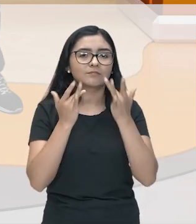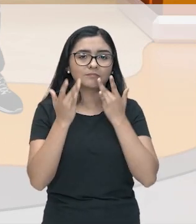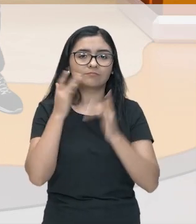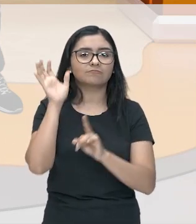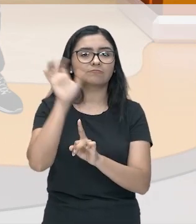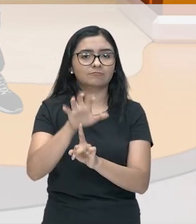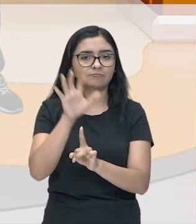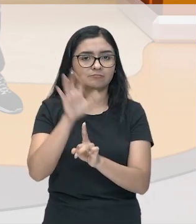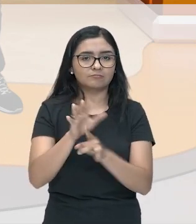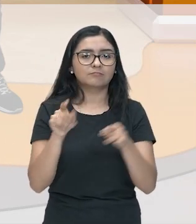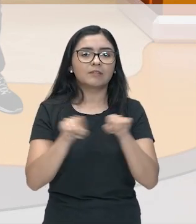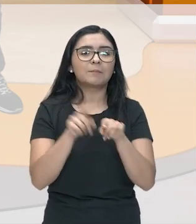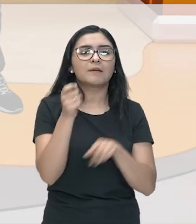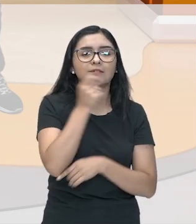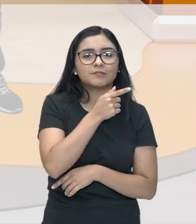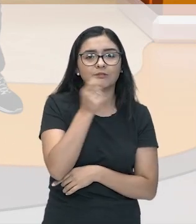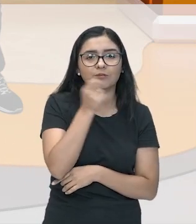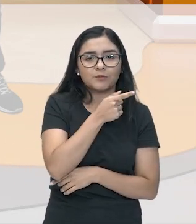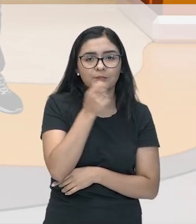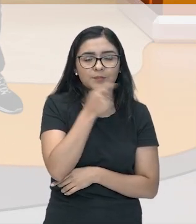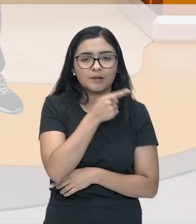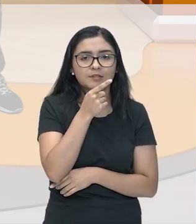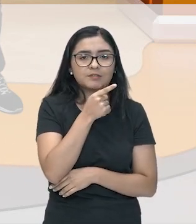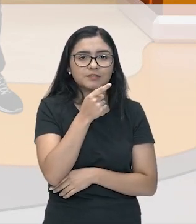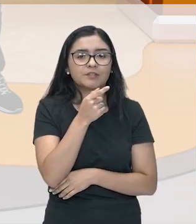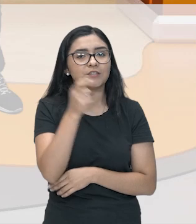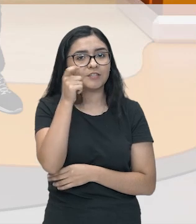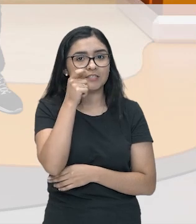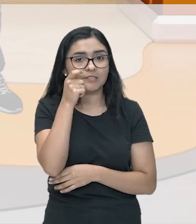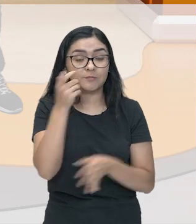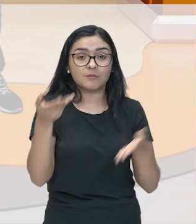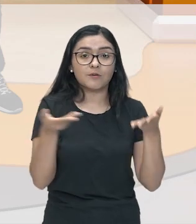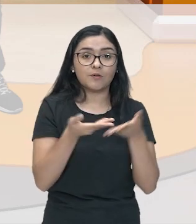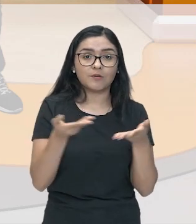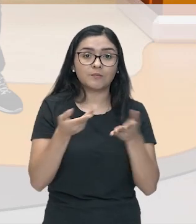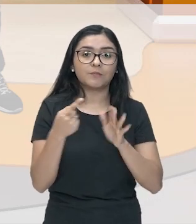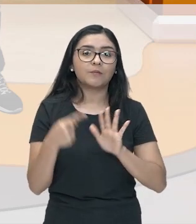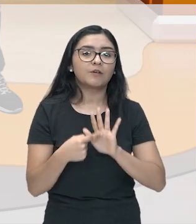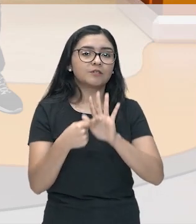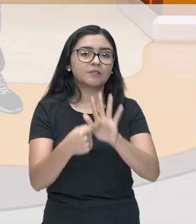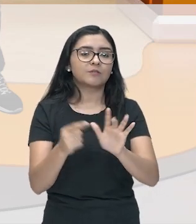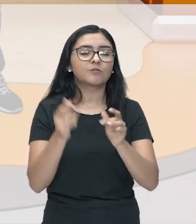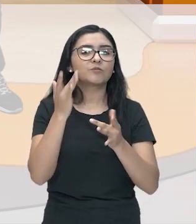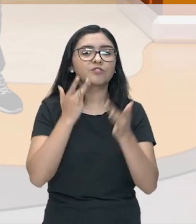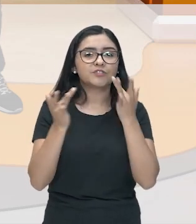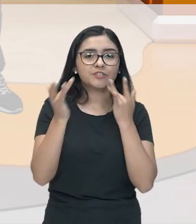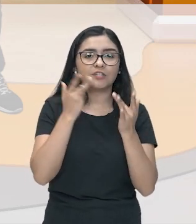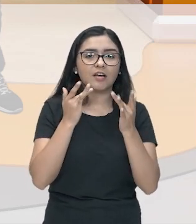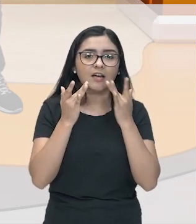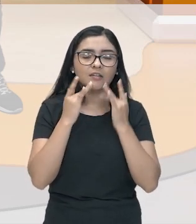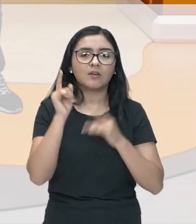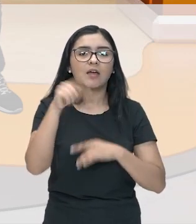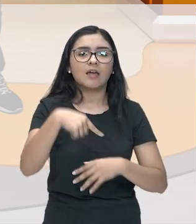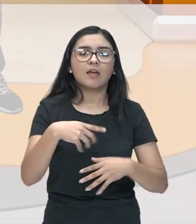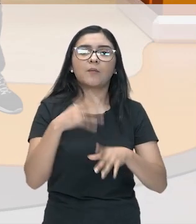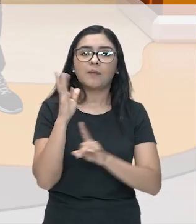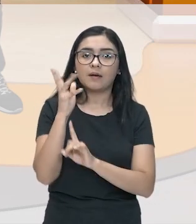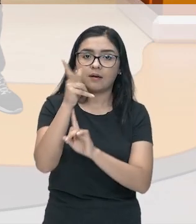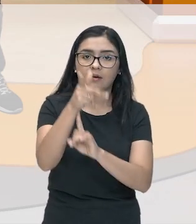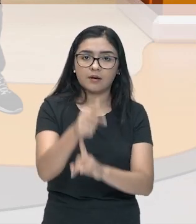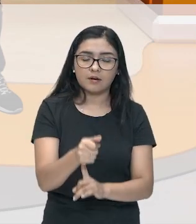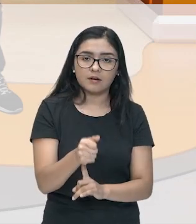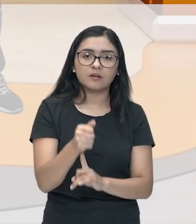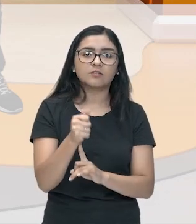e as comédias que assistimos hoje, mostrando como o teatro é uma forma de arte que